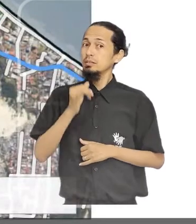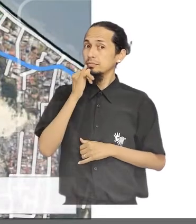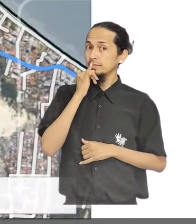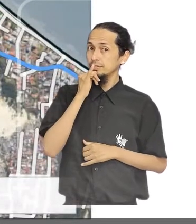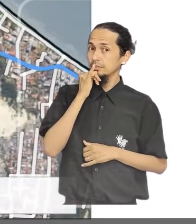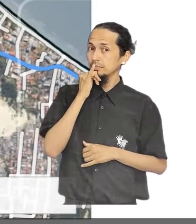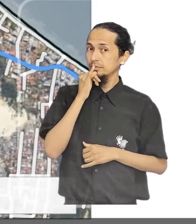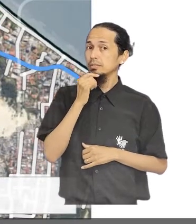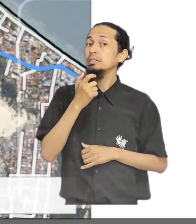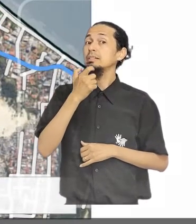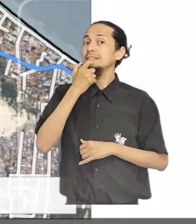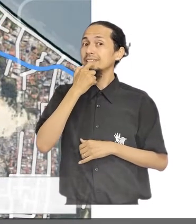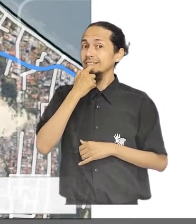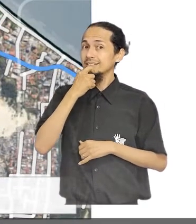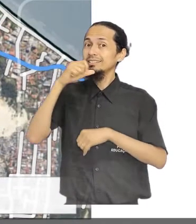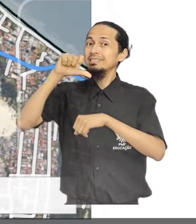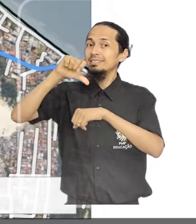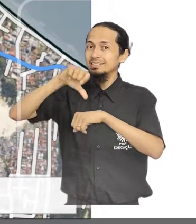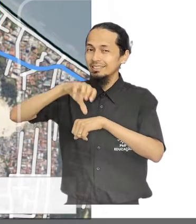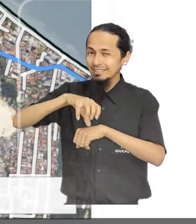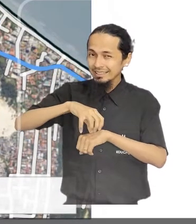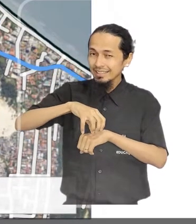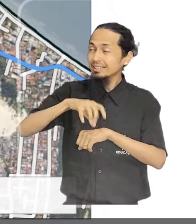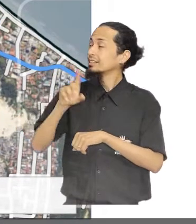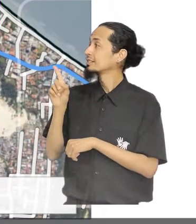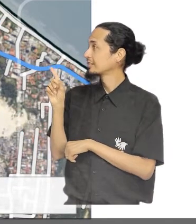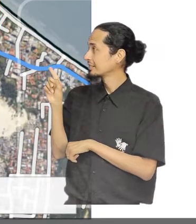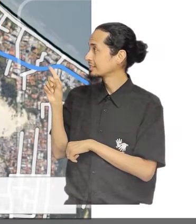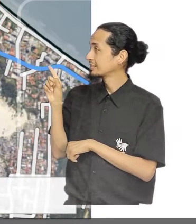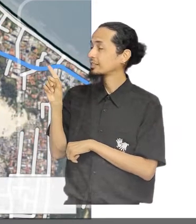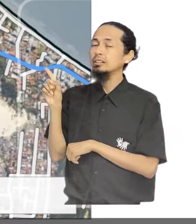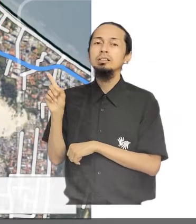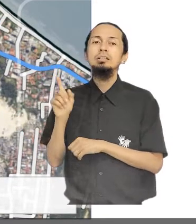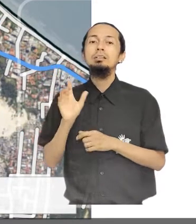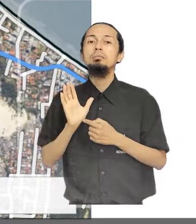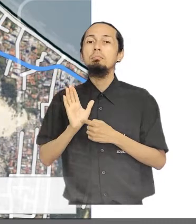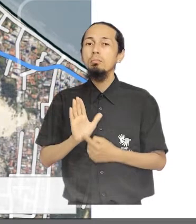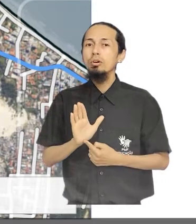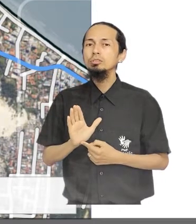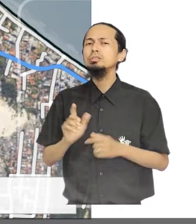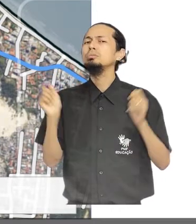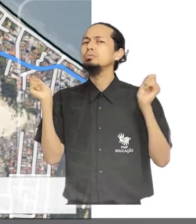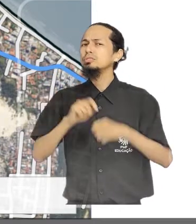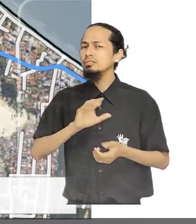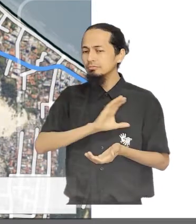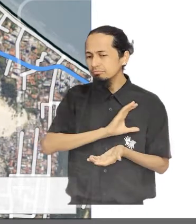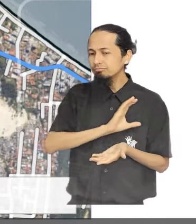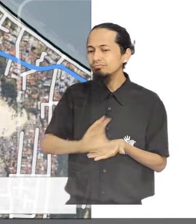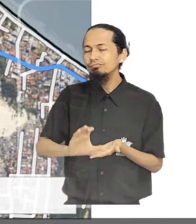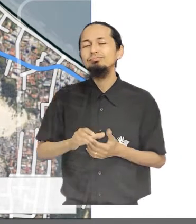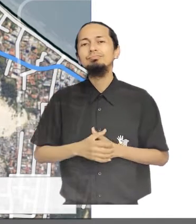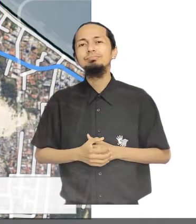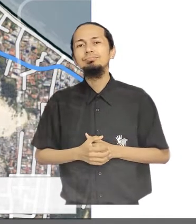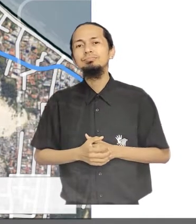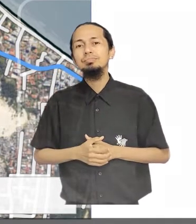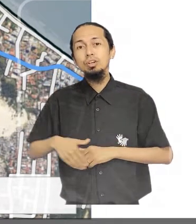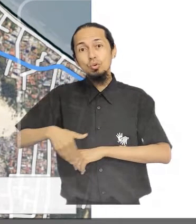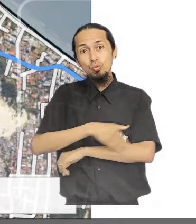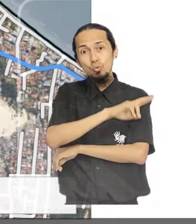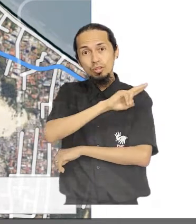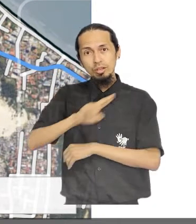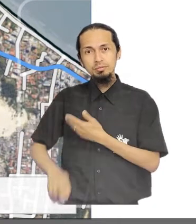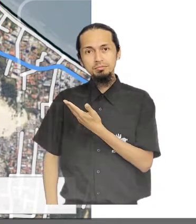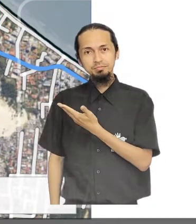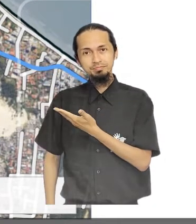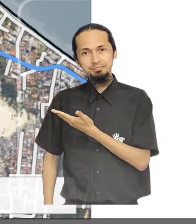No centrinho dos ingleses, foram identificados os seguintes locais mostrados no mapa com potencial para receber incentivos.